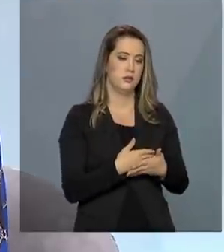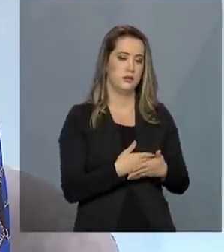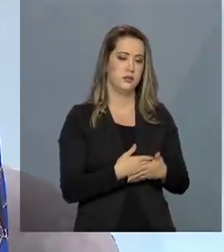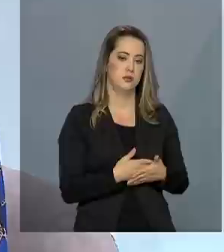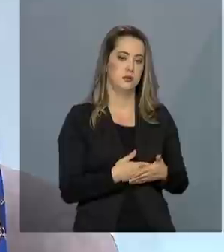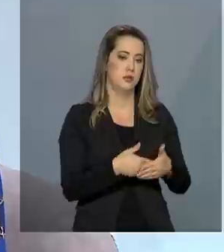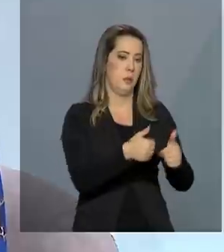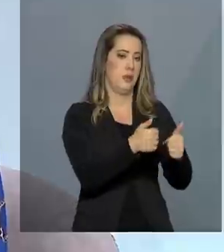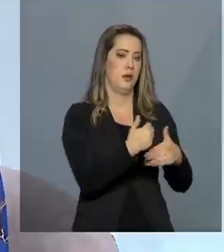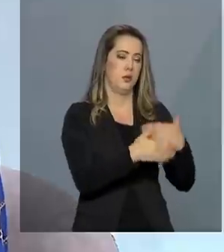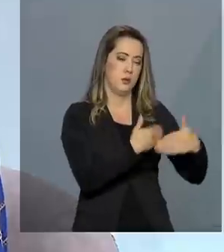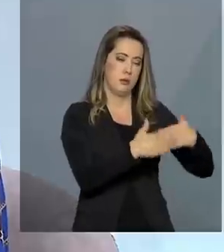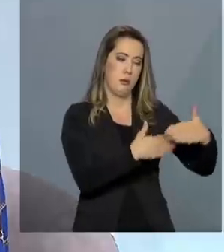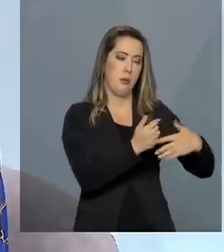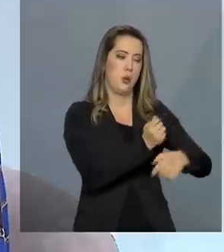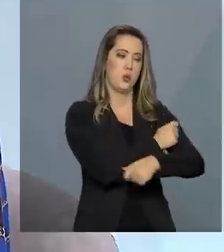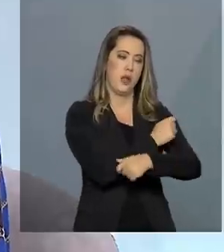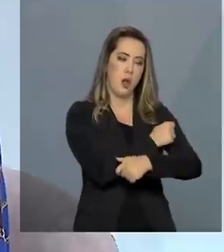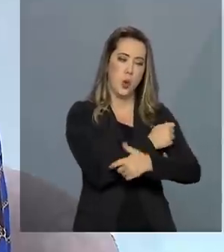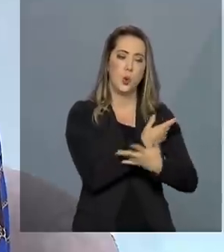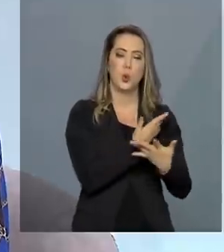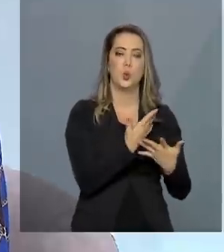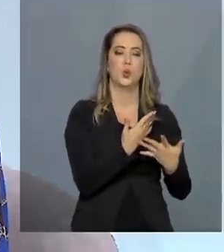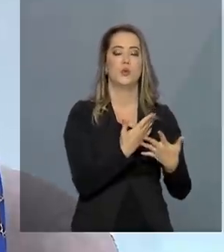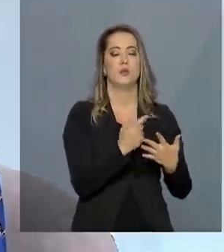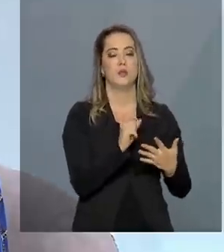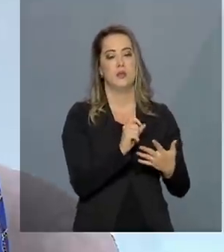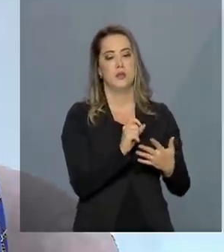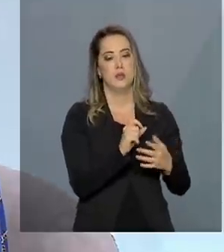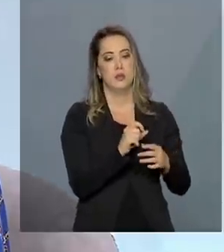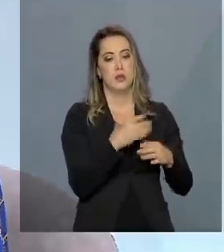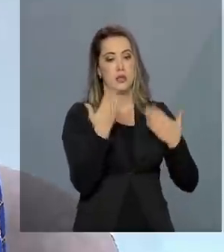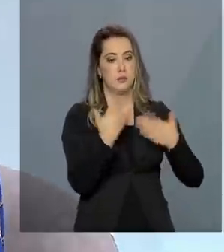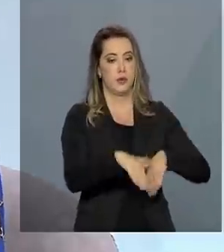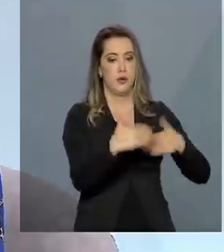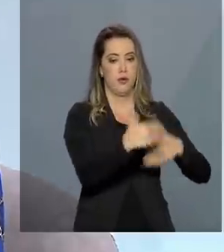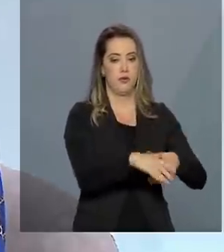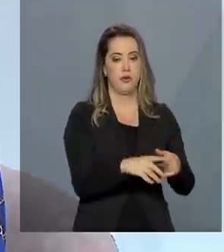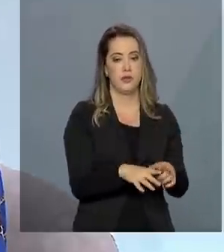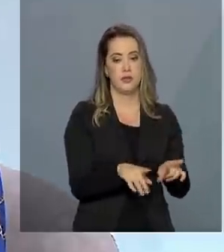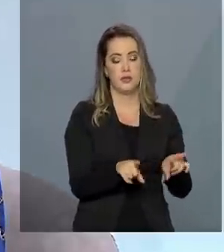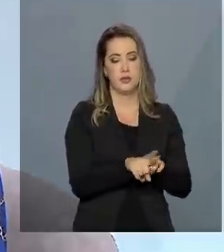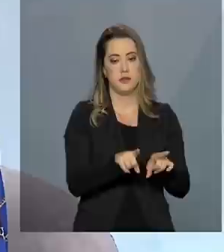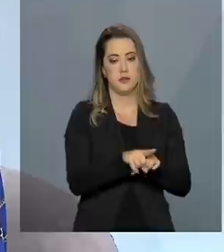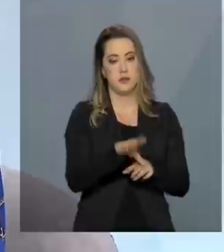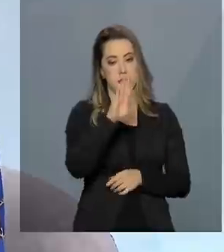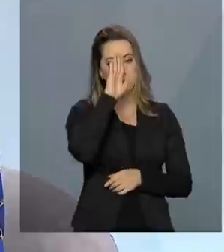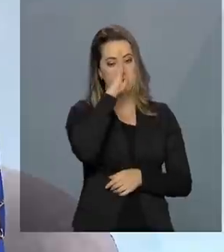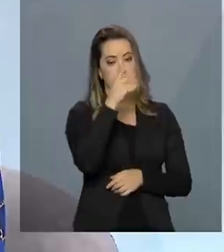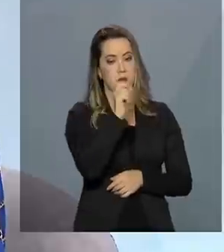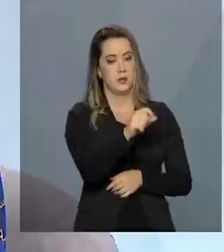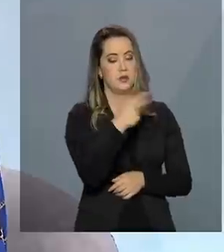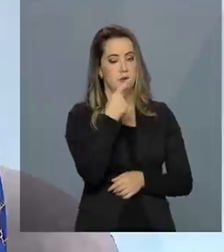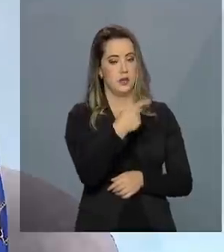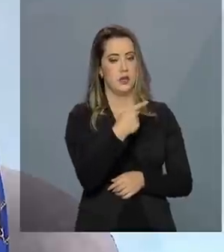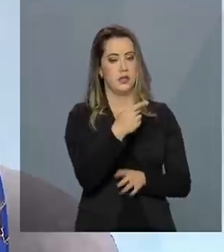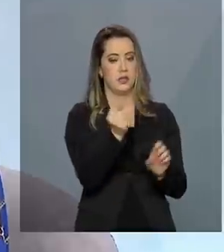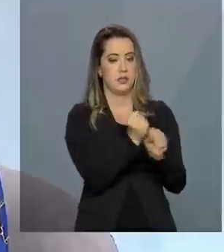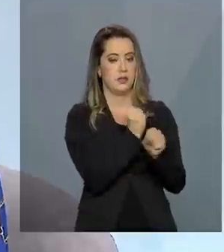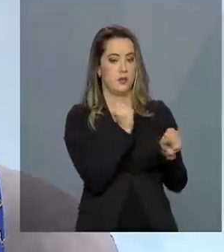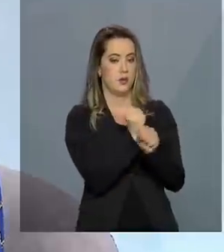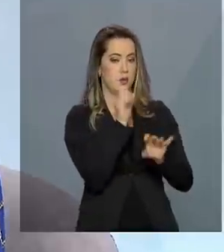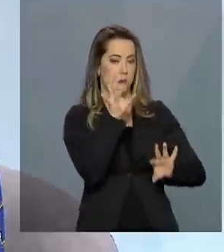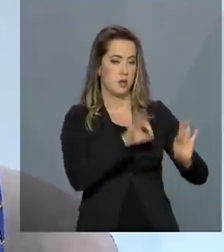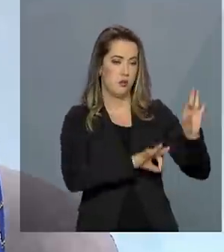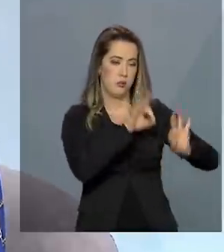do desempenho dos alunos nos exames, sobretudo essa questão da infraestrutura, eu acredito que